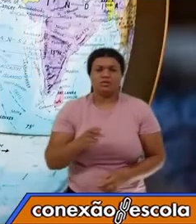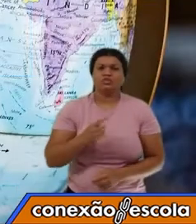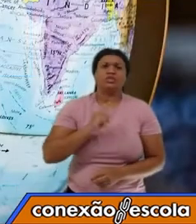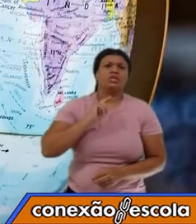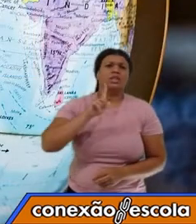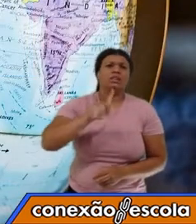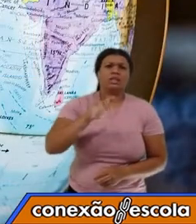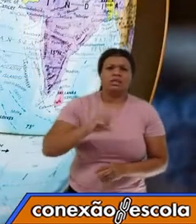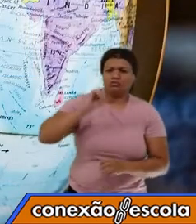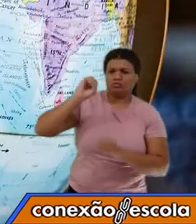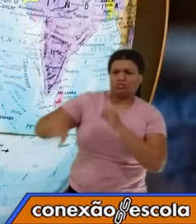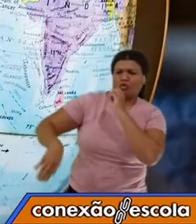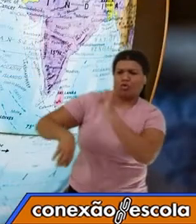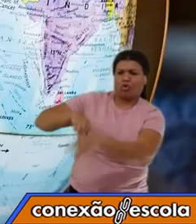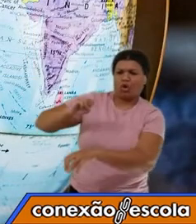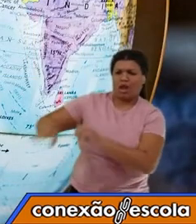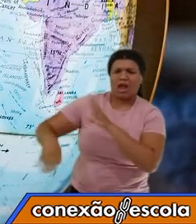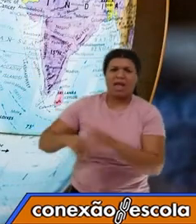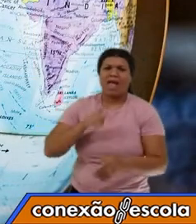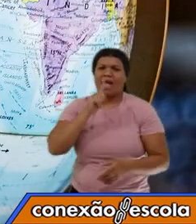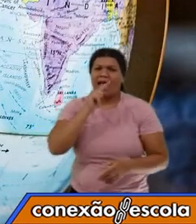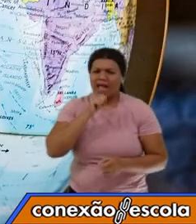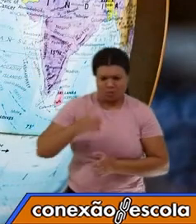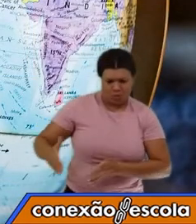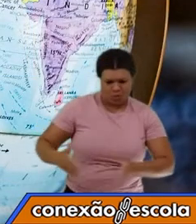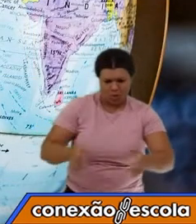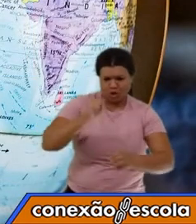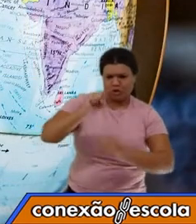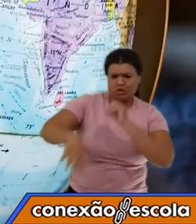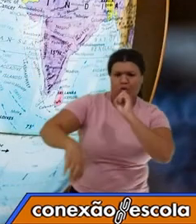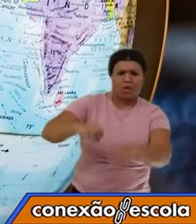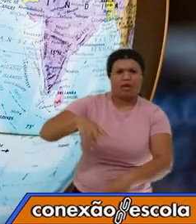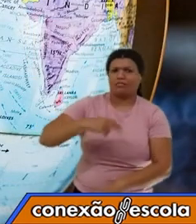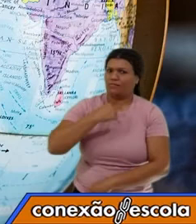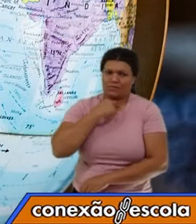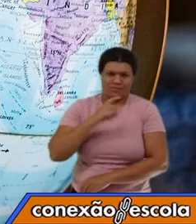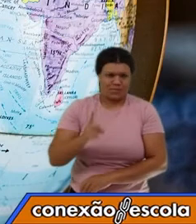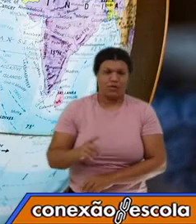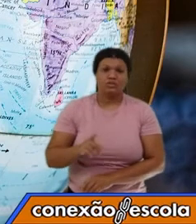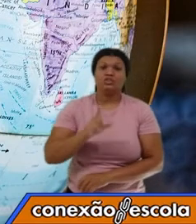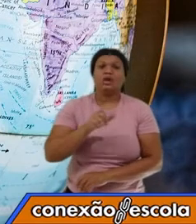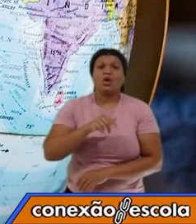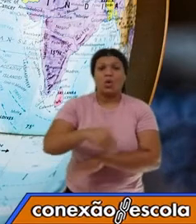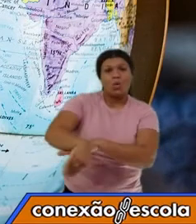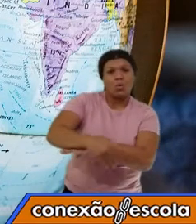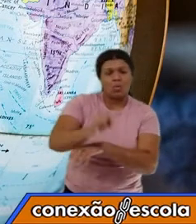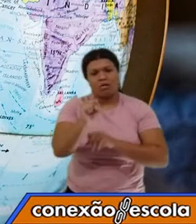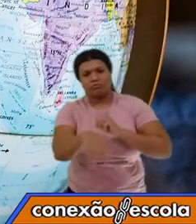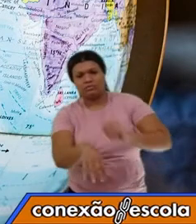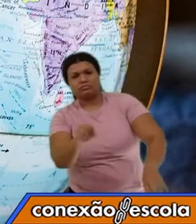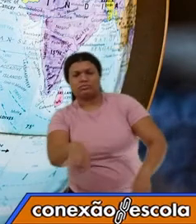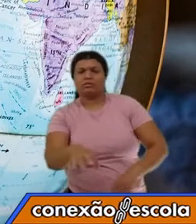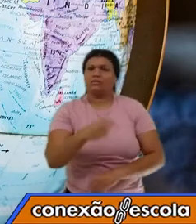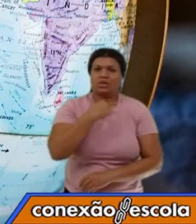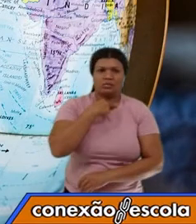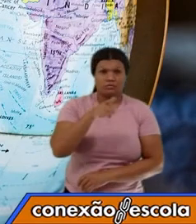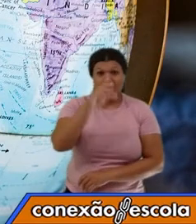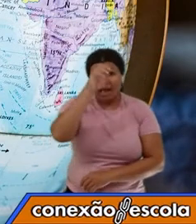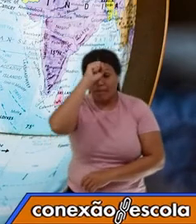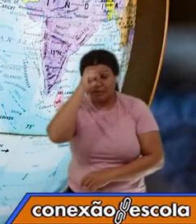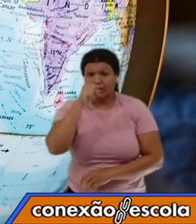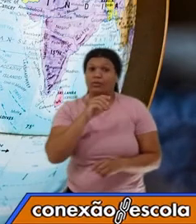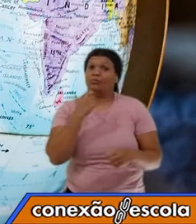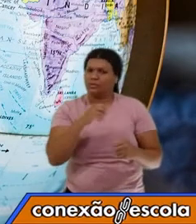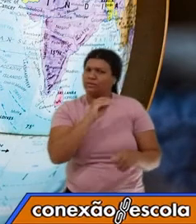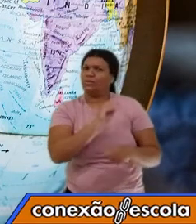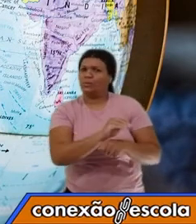solo, sujar as águas, não jogar lixo na rua, beleza? Você aprendeu a cuidar da natureza, a